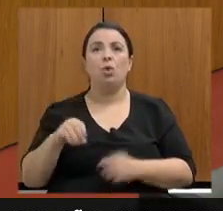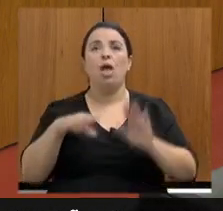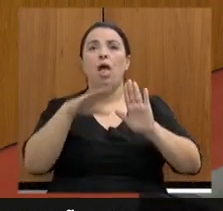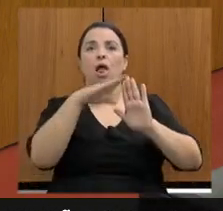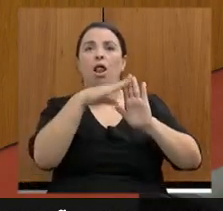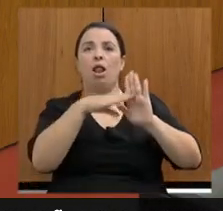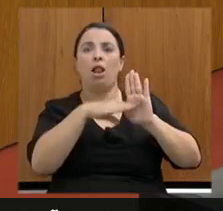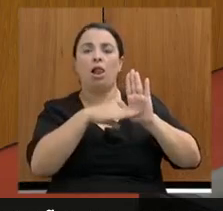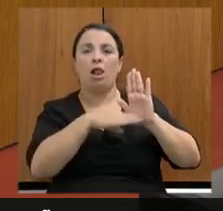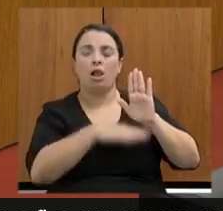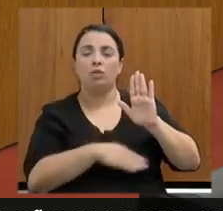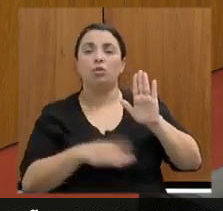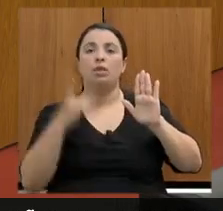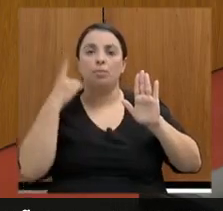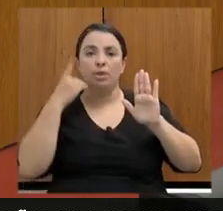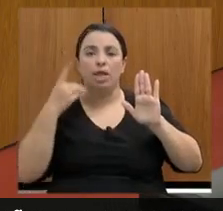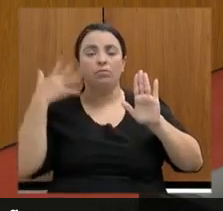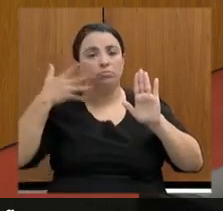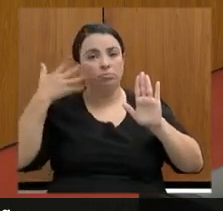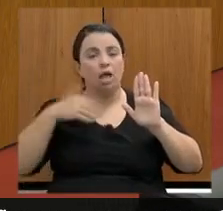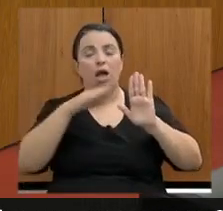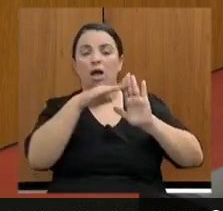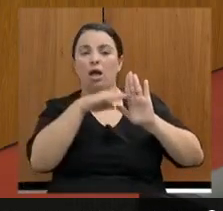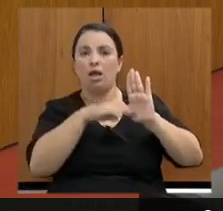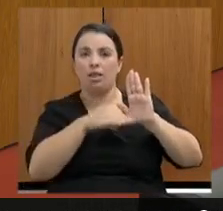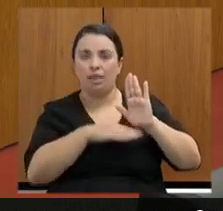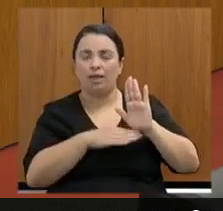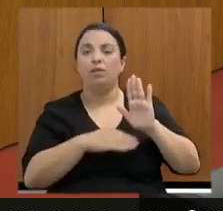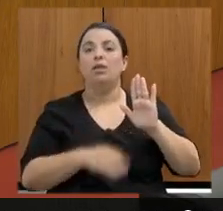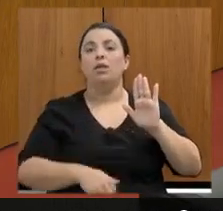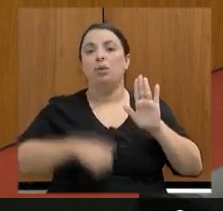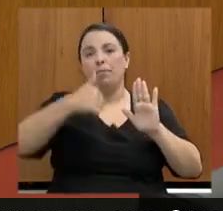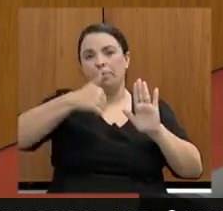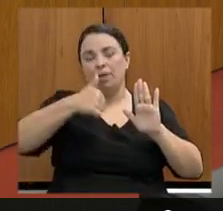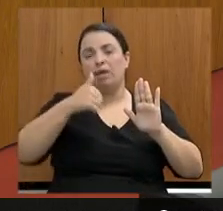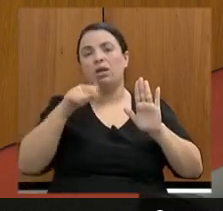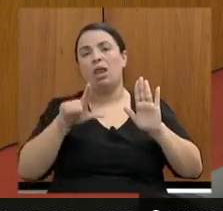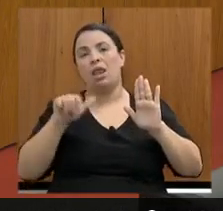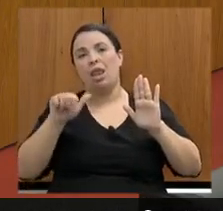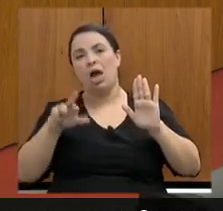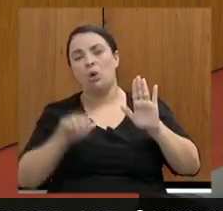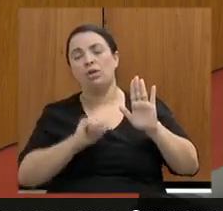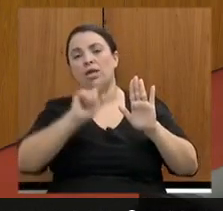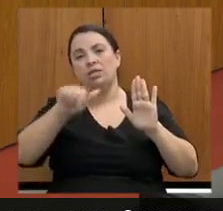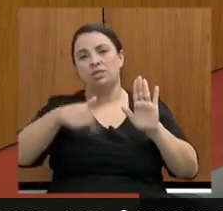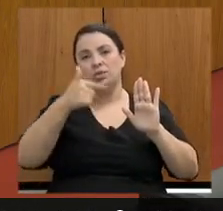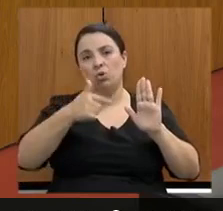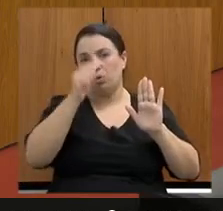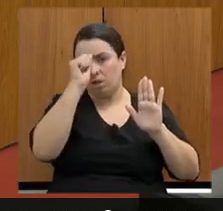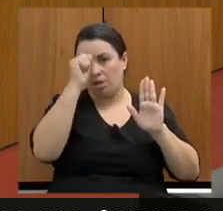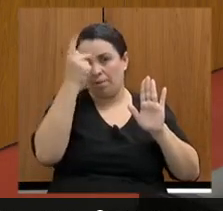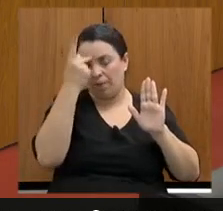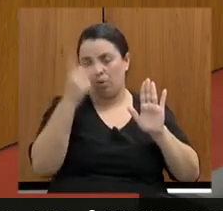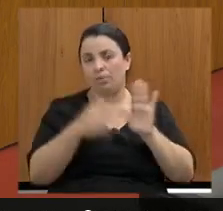naquela tela, para que nós possamos acompanhar. Depois, a deputada Laura Serrano e a deputada Ana Paula Siqueira.